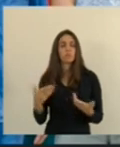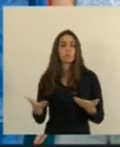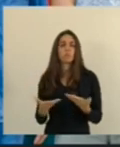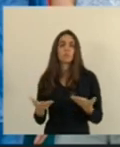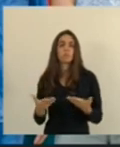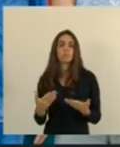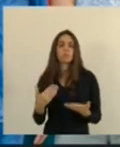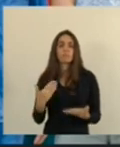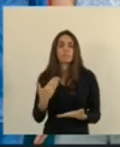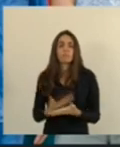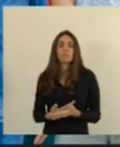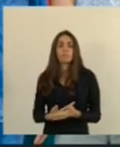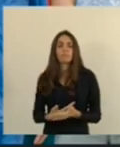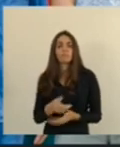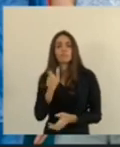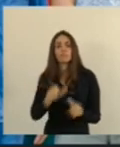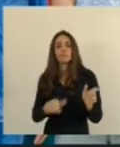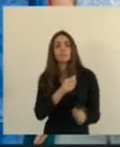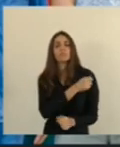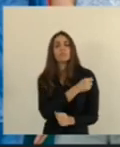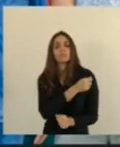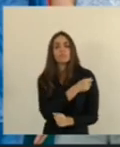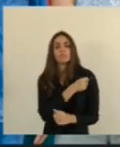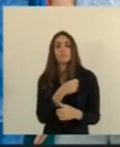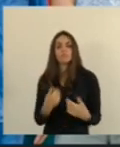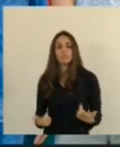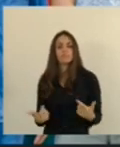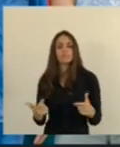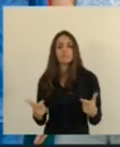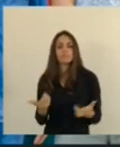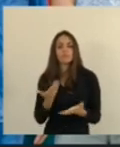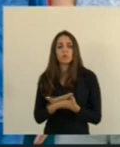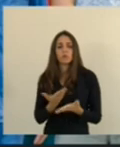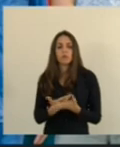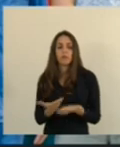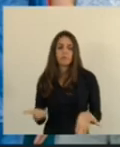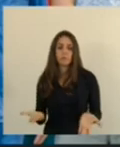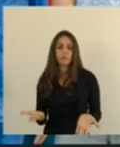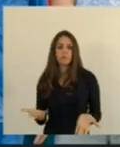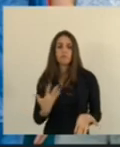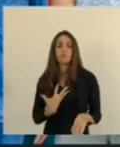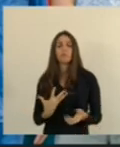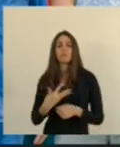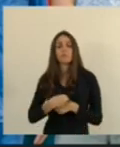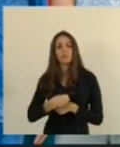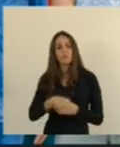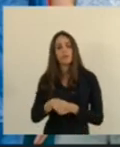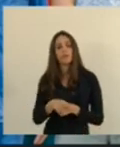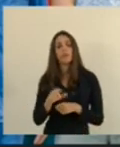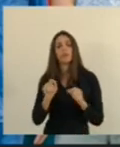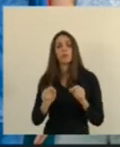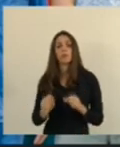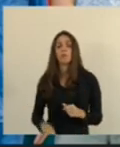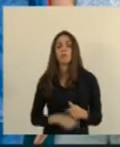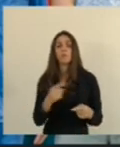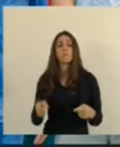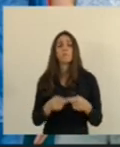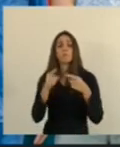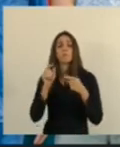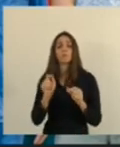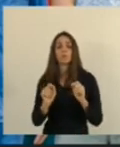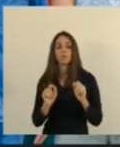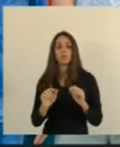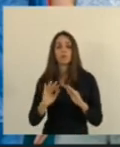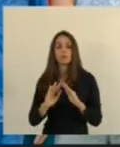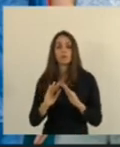chega lá e os alunos não têm como estudar. Então, fica aqui o nosso apeiro. Primeiramente, é o Estado